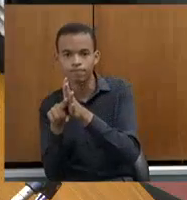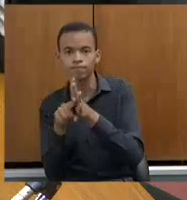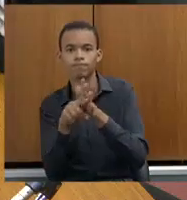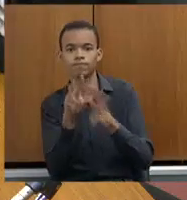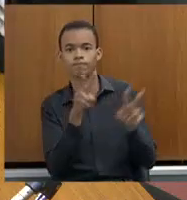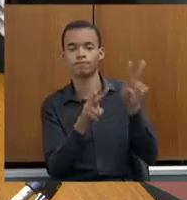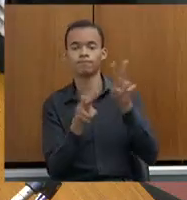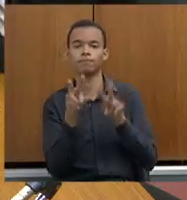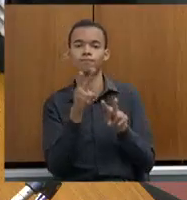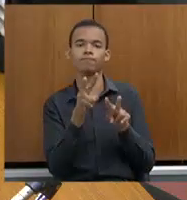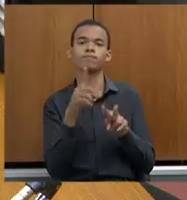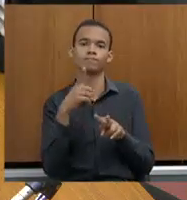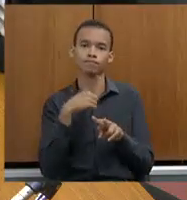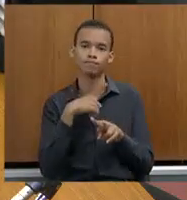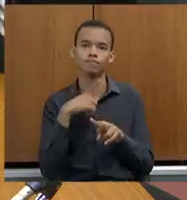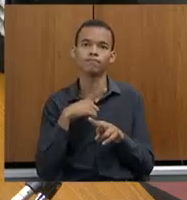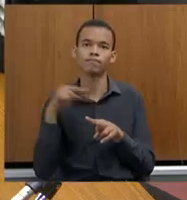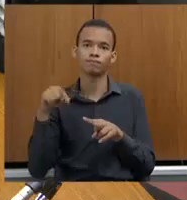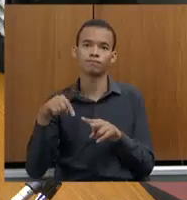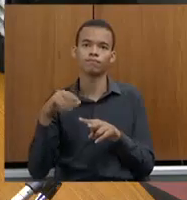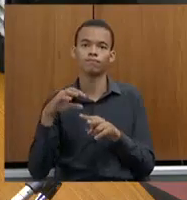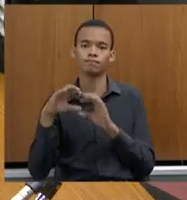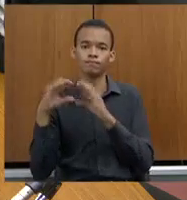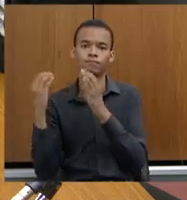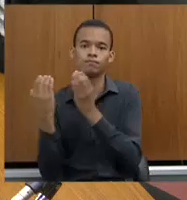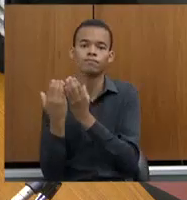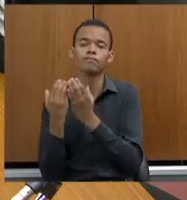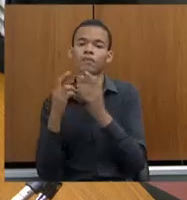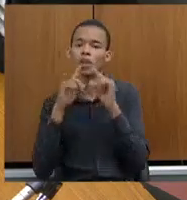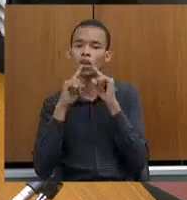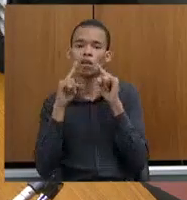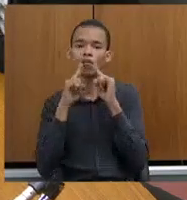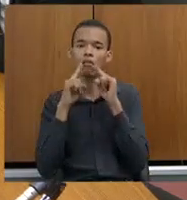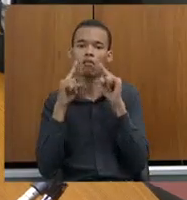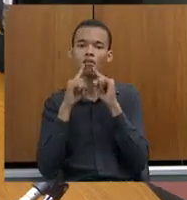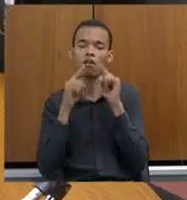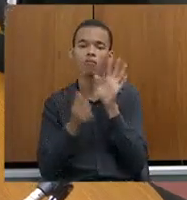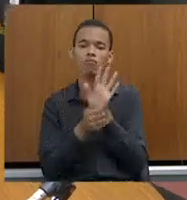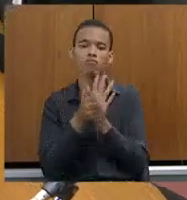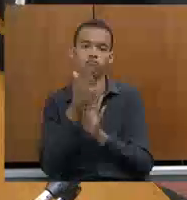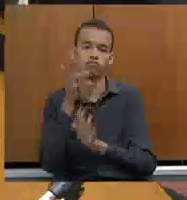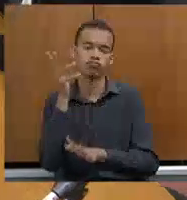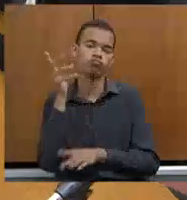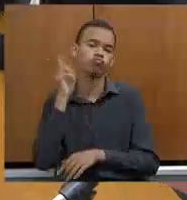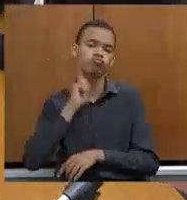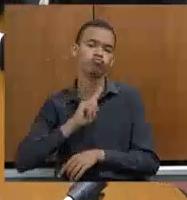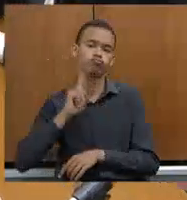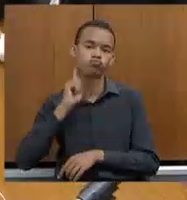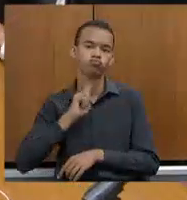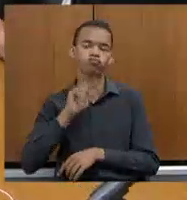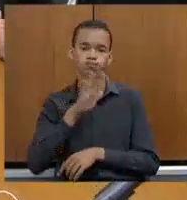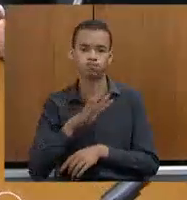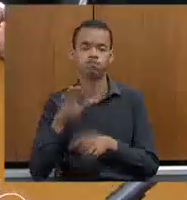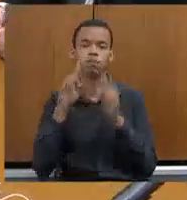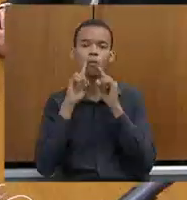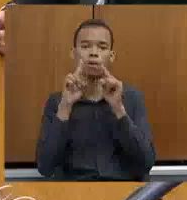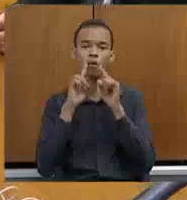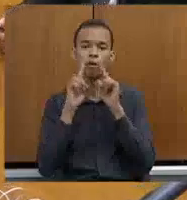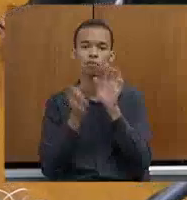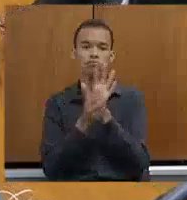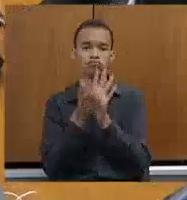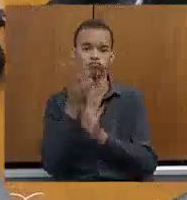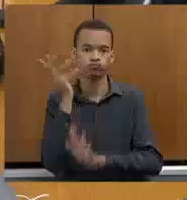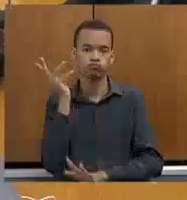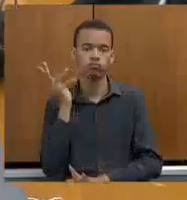comissão, dezenas de reclamações em todo o Estado. muitas vezes o